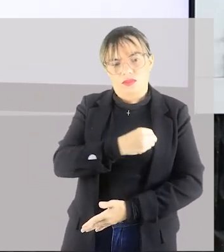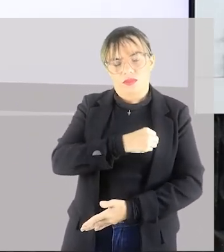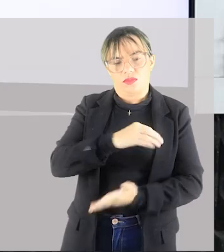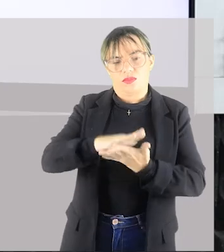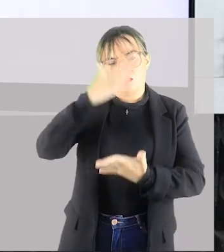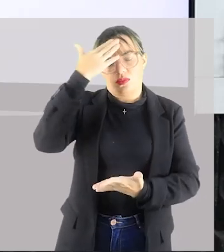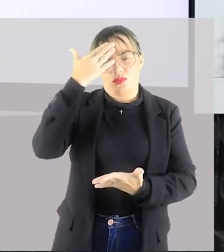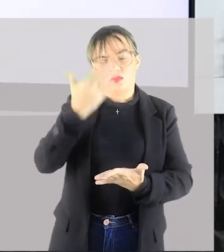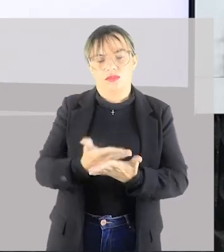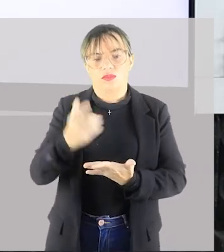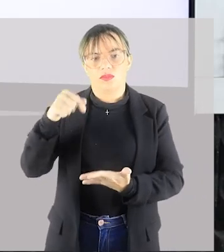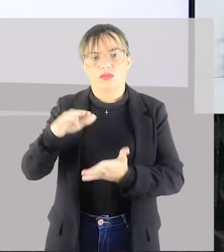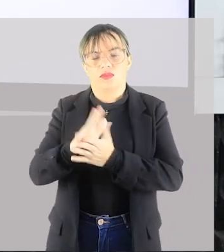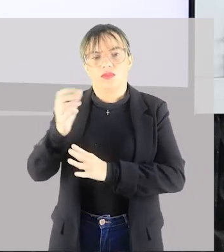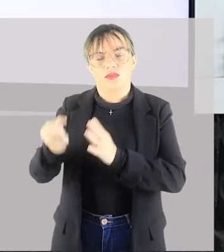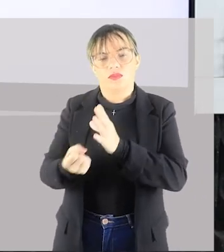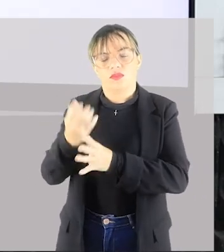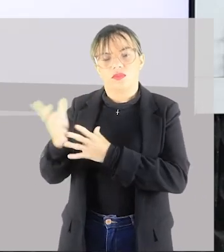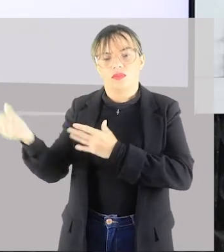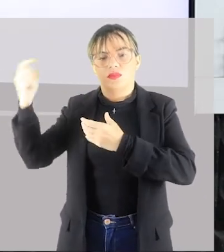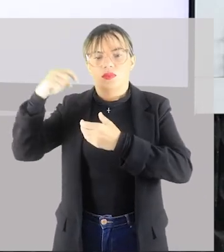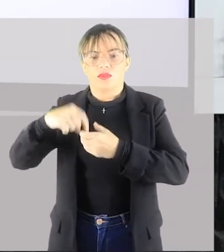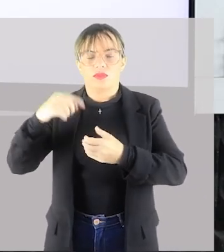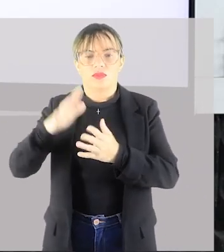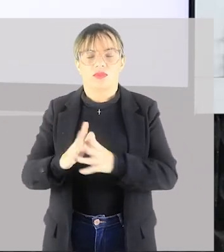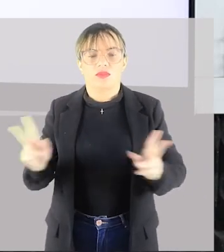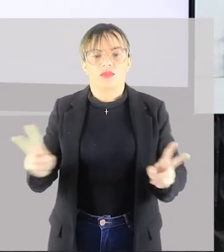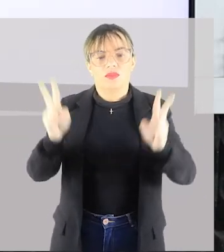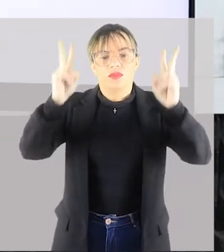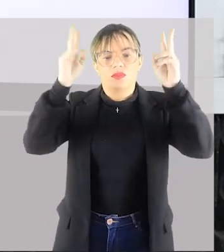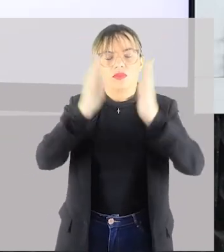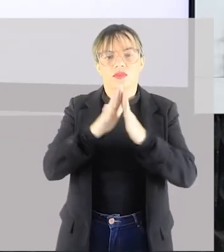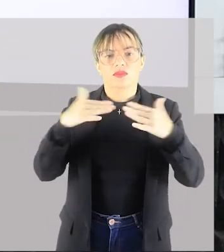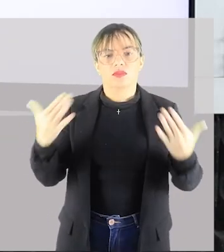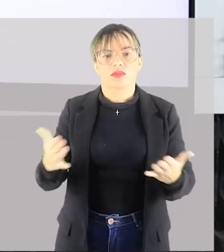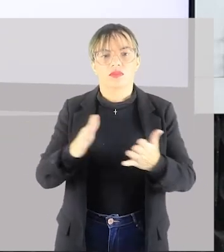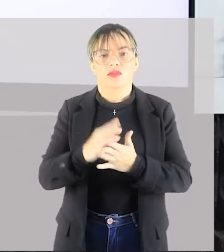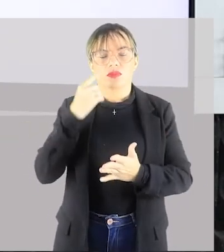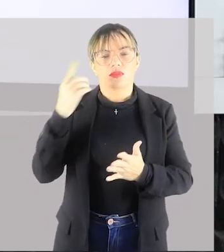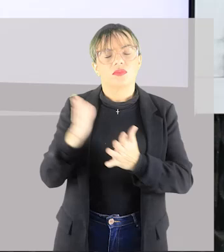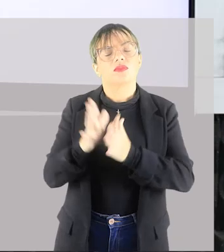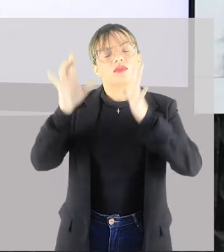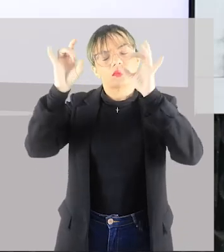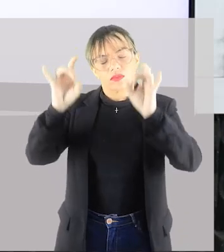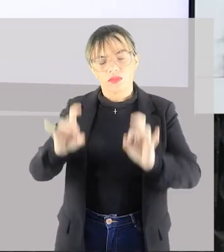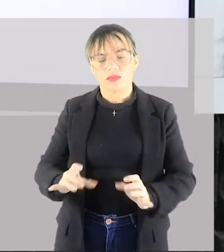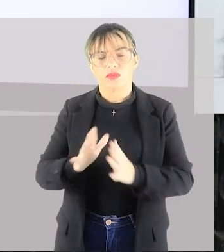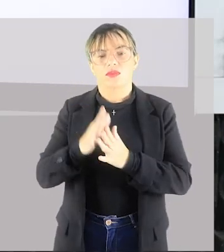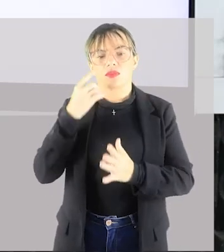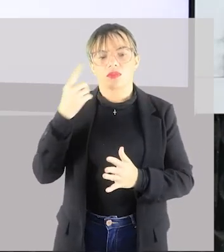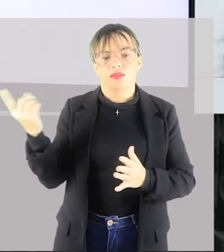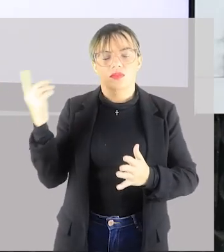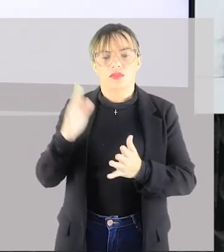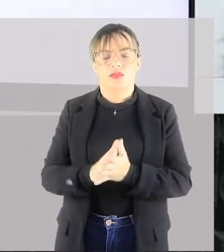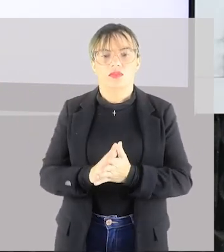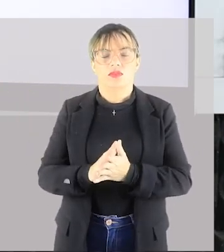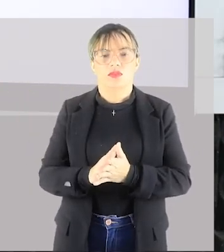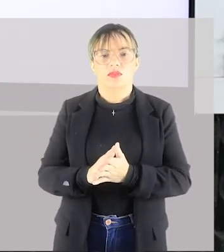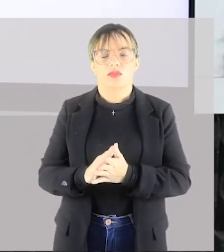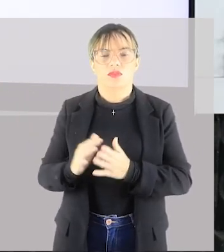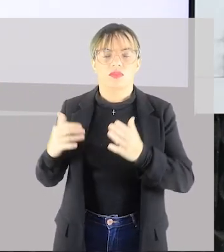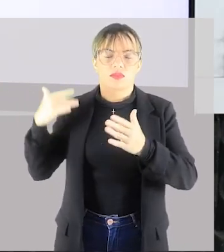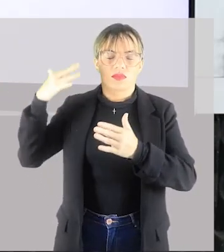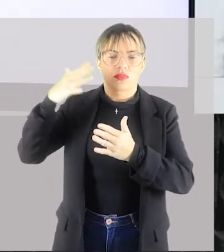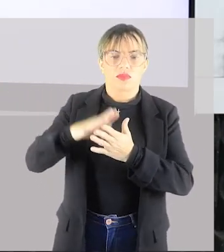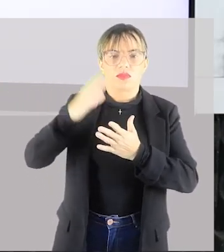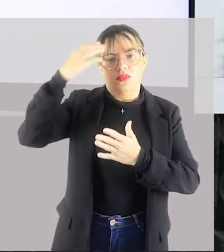e ressurge com os seus valores, principalmente valores que foram trazidos da cultura